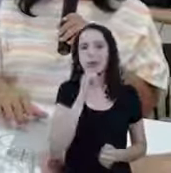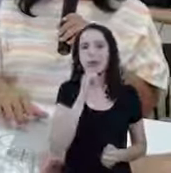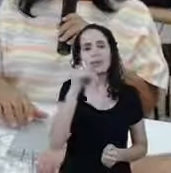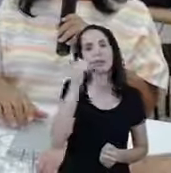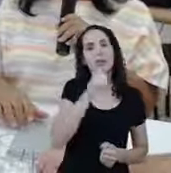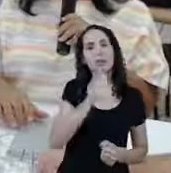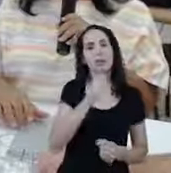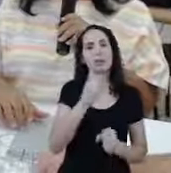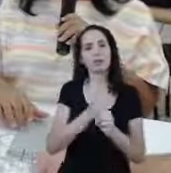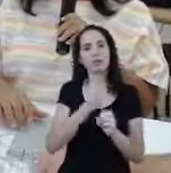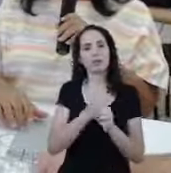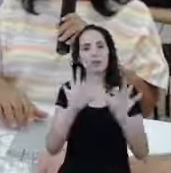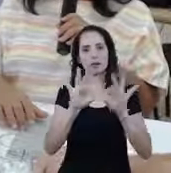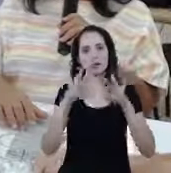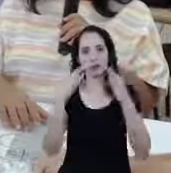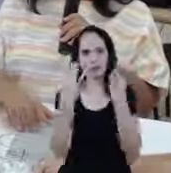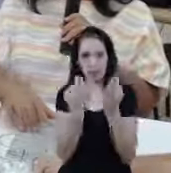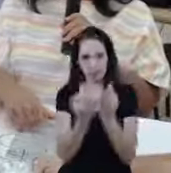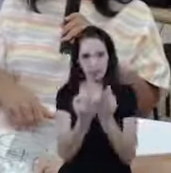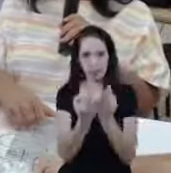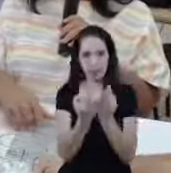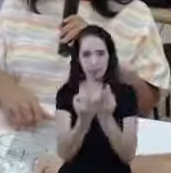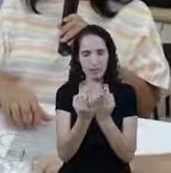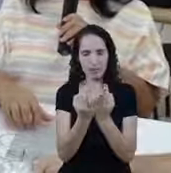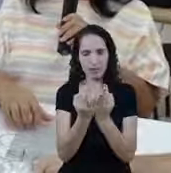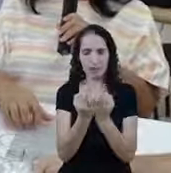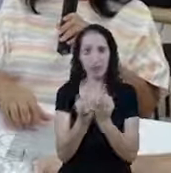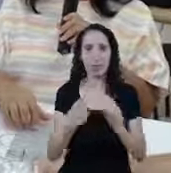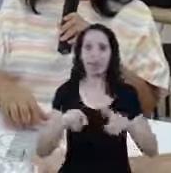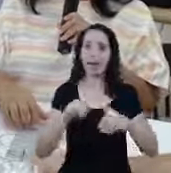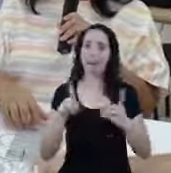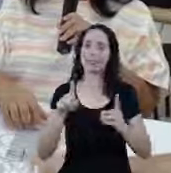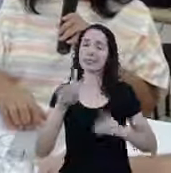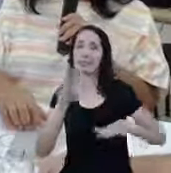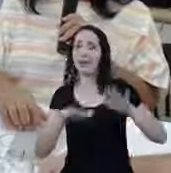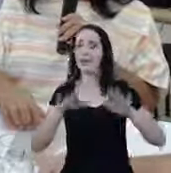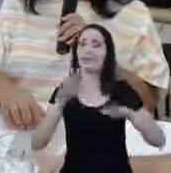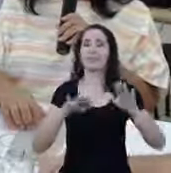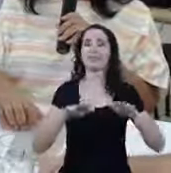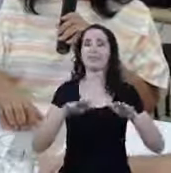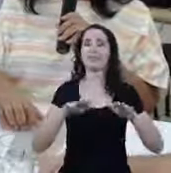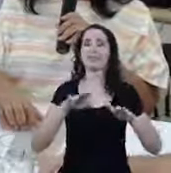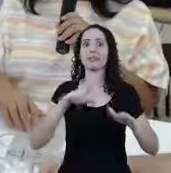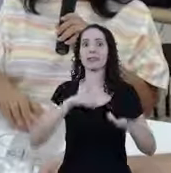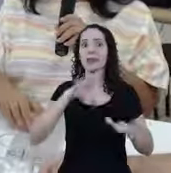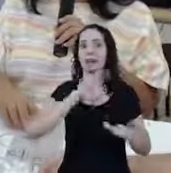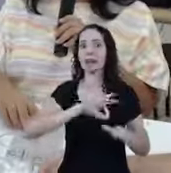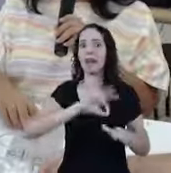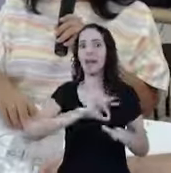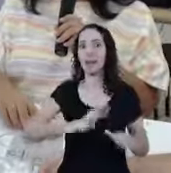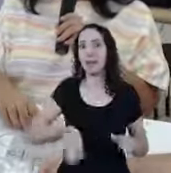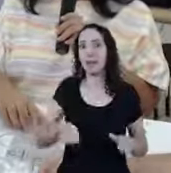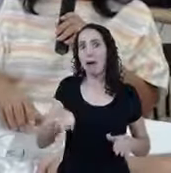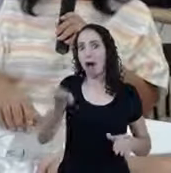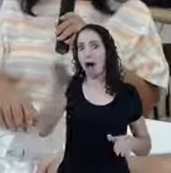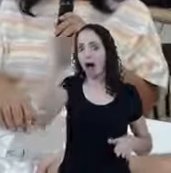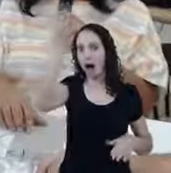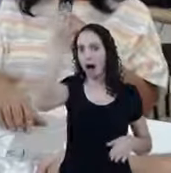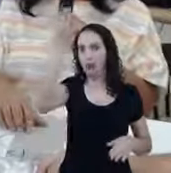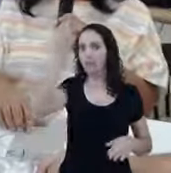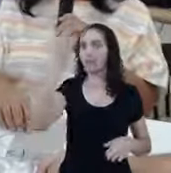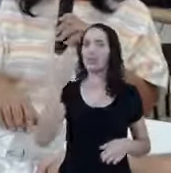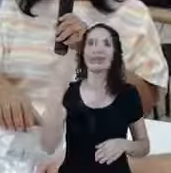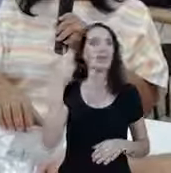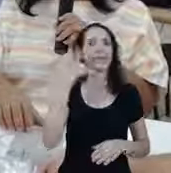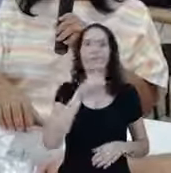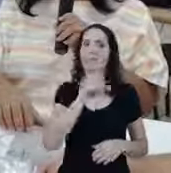chefe de família Mas ela tenha talvez uma renda declarada em 2018 acima, ela não